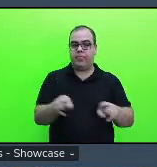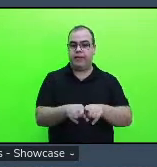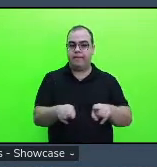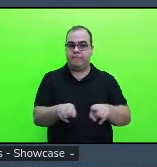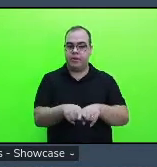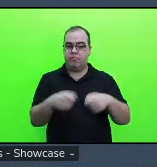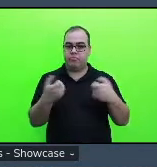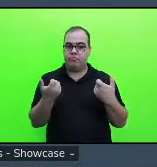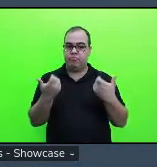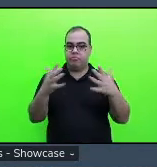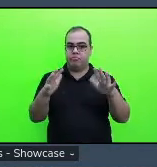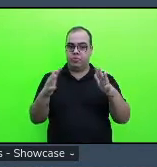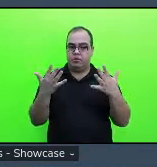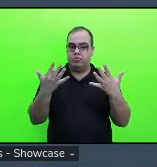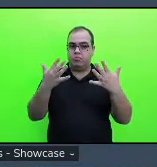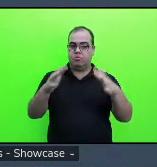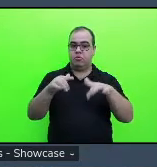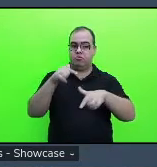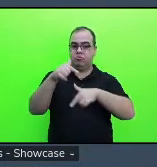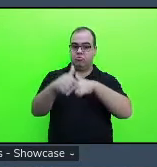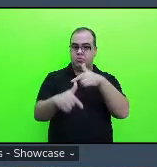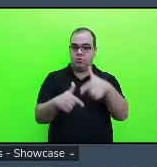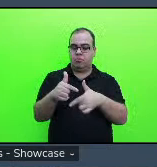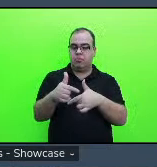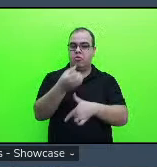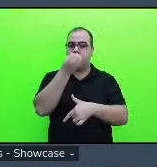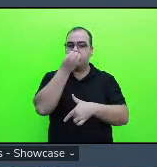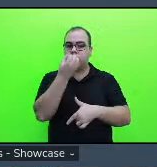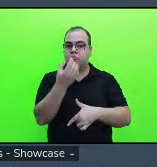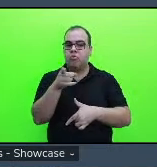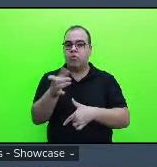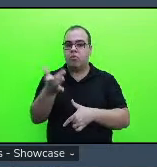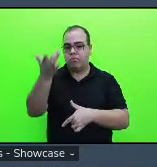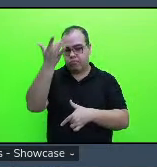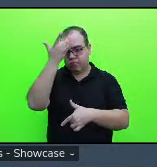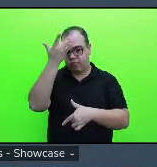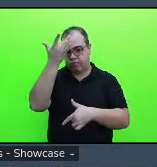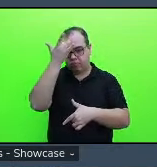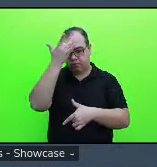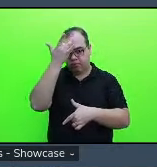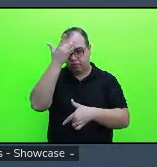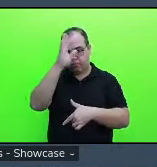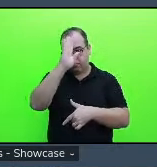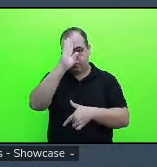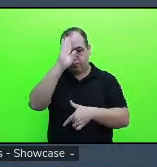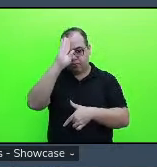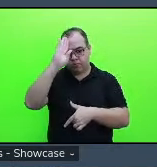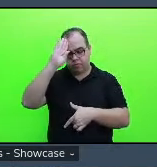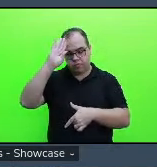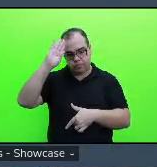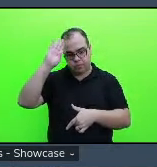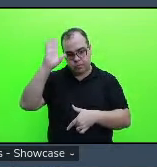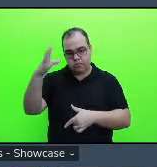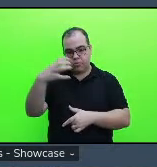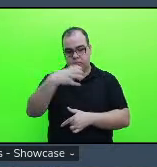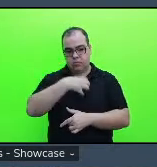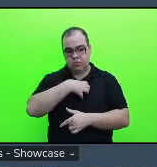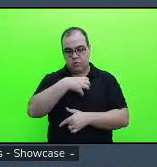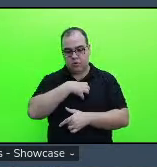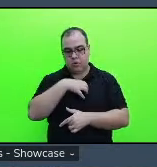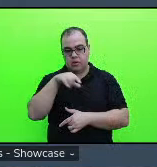trabalho a gente vê é muito bacana ver esse amadurecimento acadêmico assim uma forma bem interessante que você trouxe